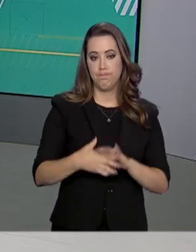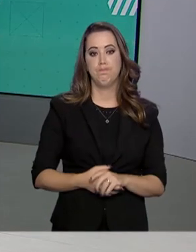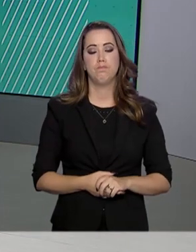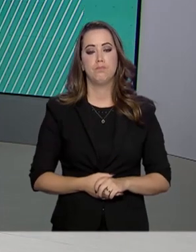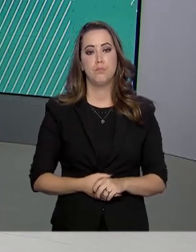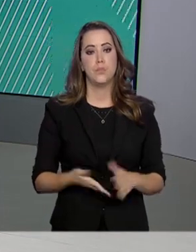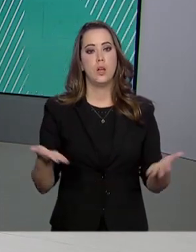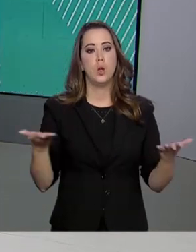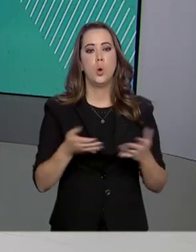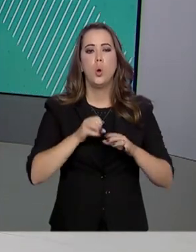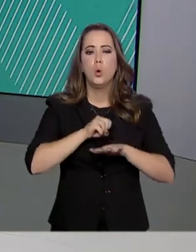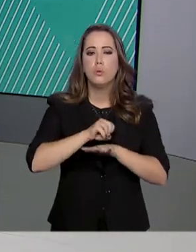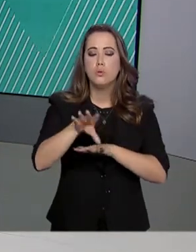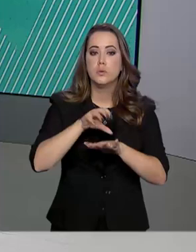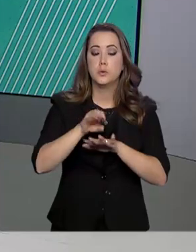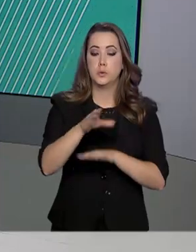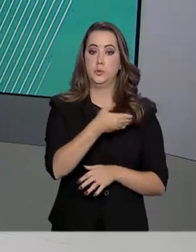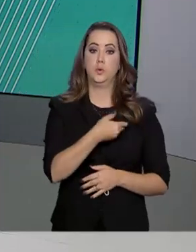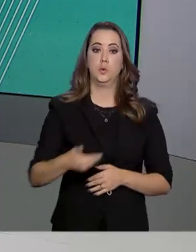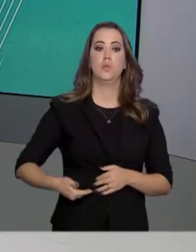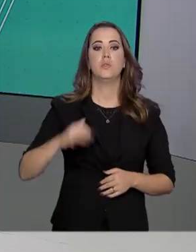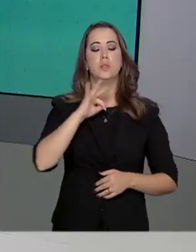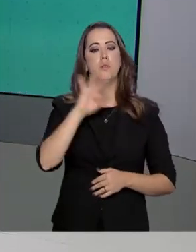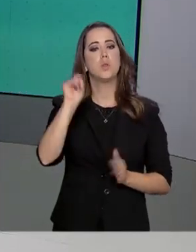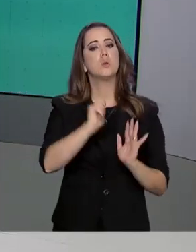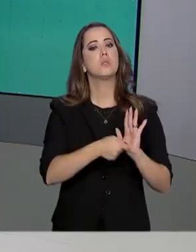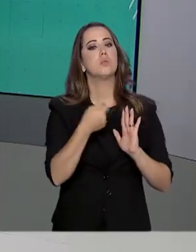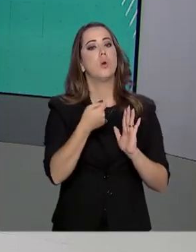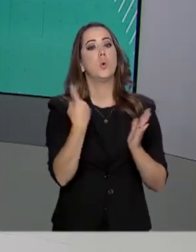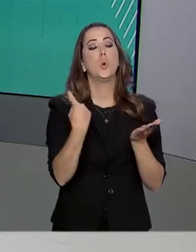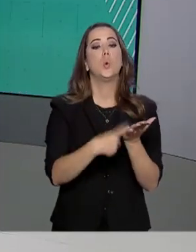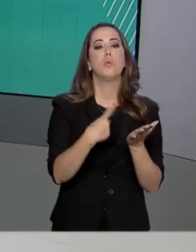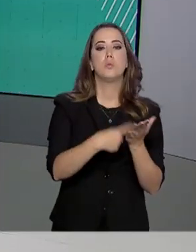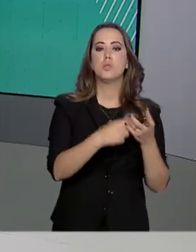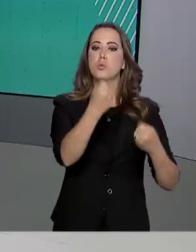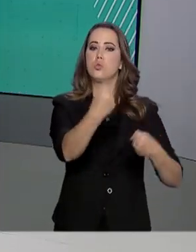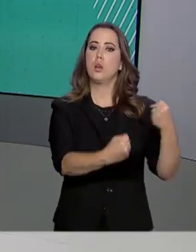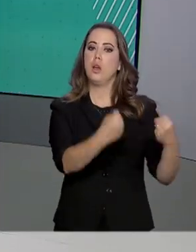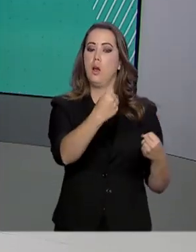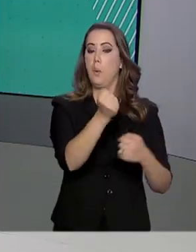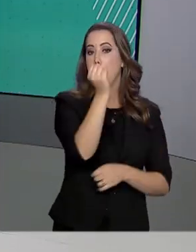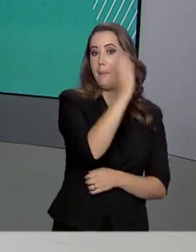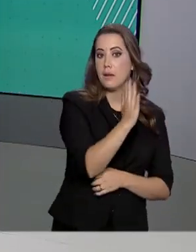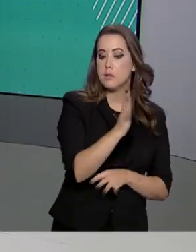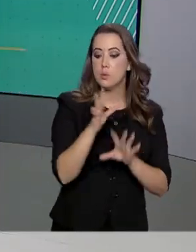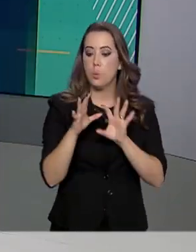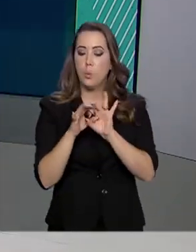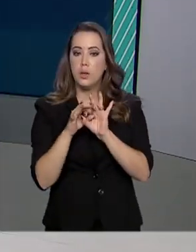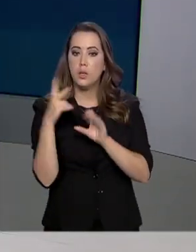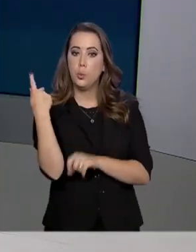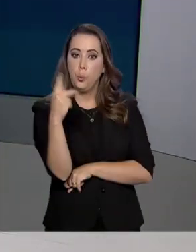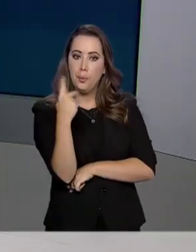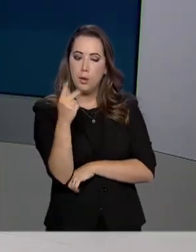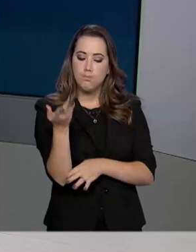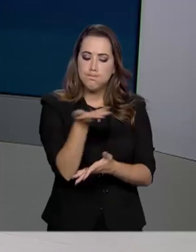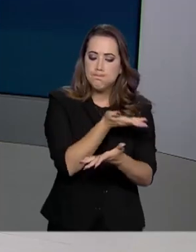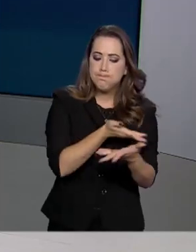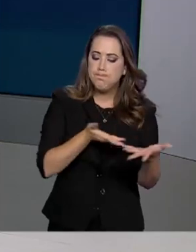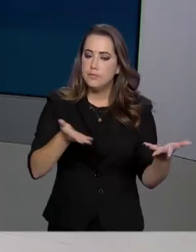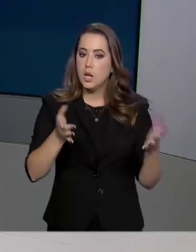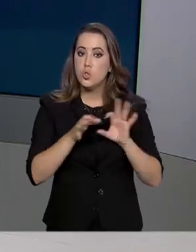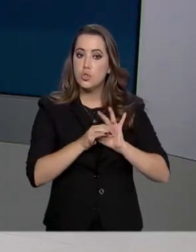Agora uma última informação. O governo federal assinou o acordo automotivo entre Brasil e Paraguai de livre comércio